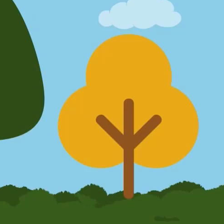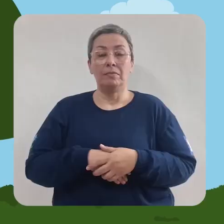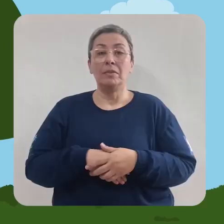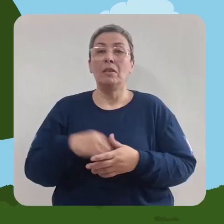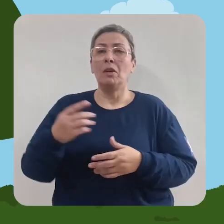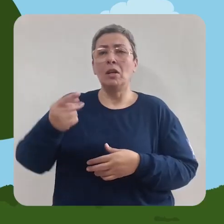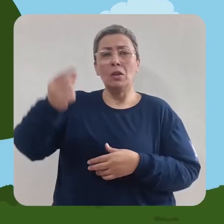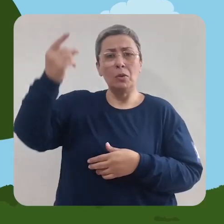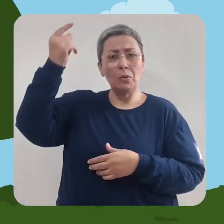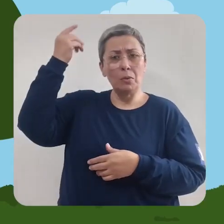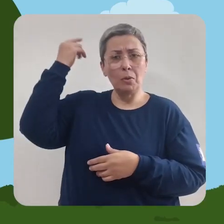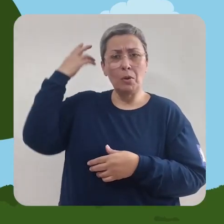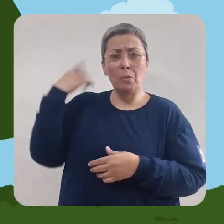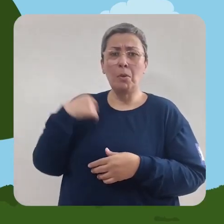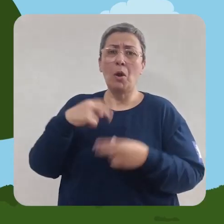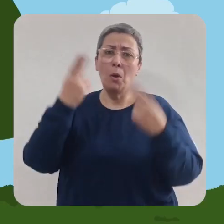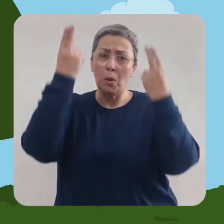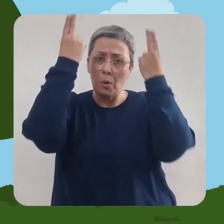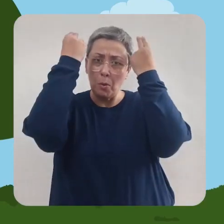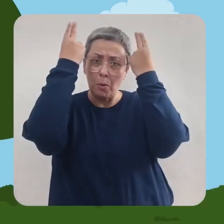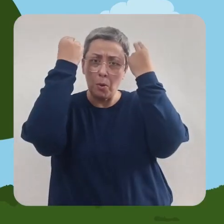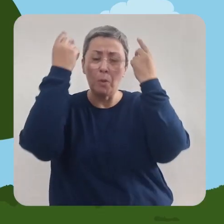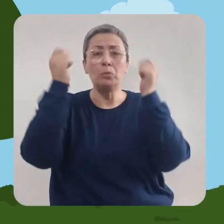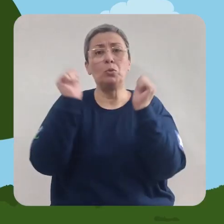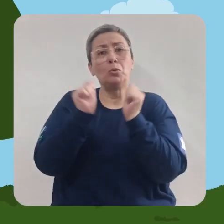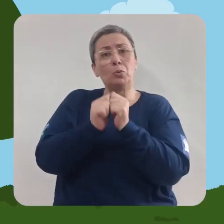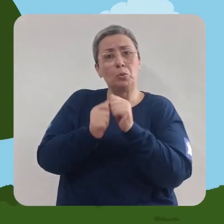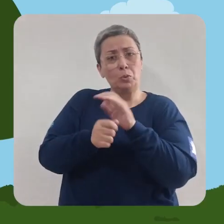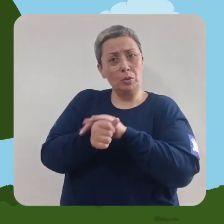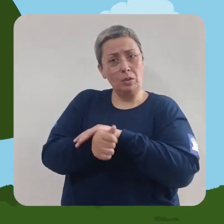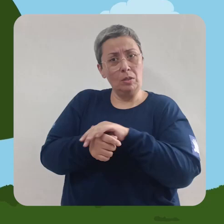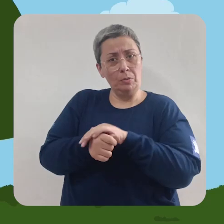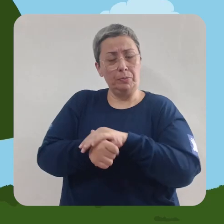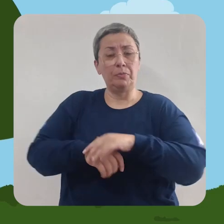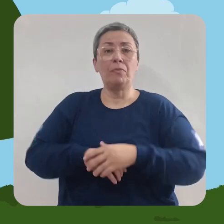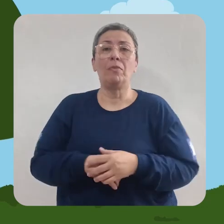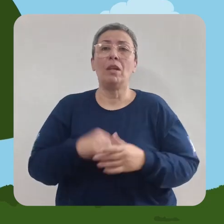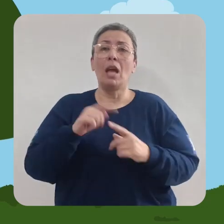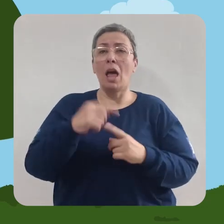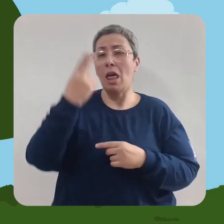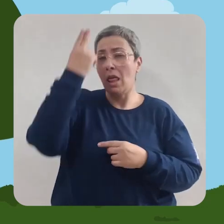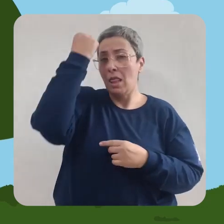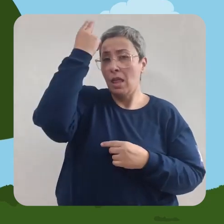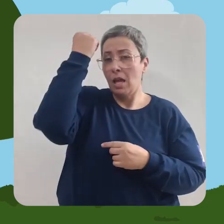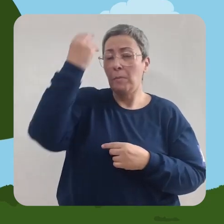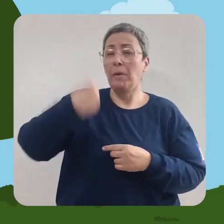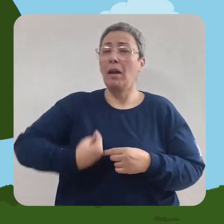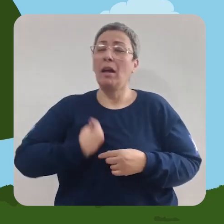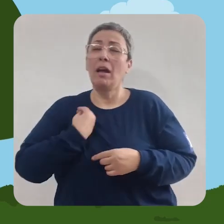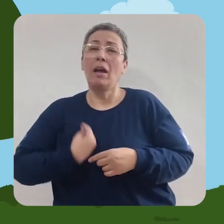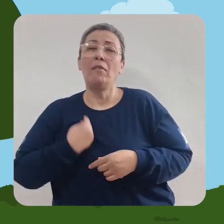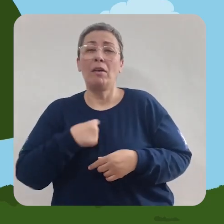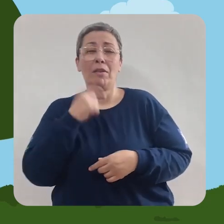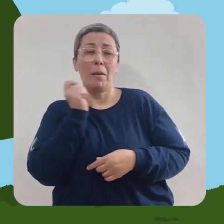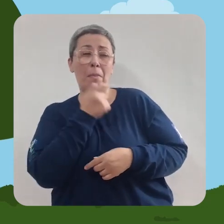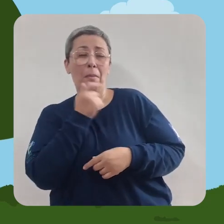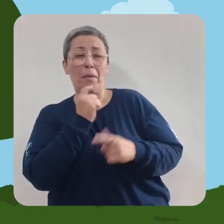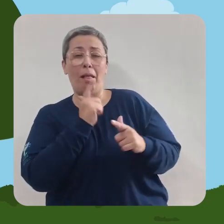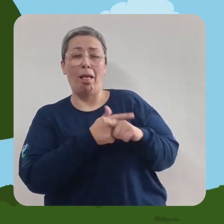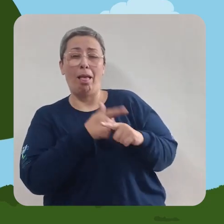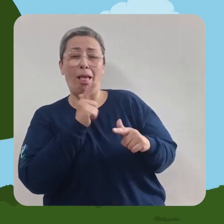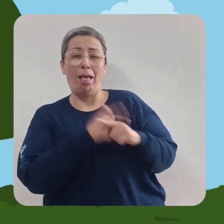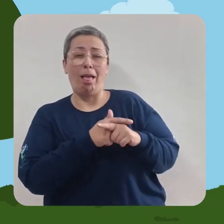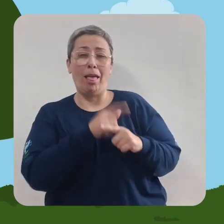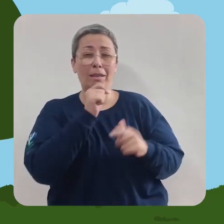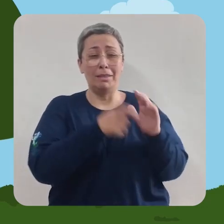Era uma vez uma lebre e uma tartaruga. A lebre vivia caçoando da